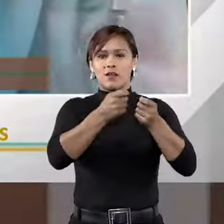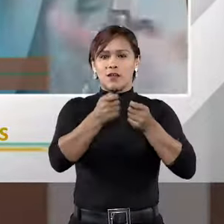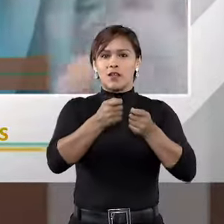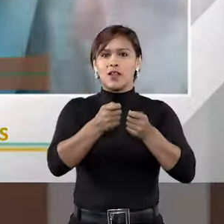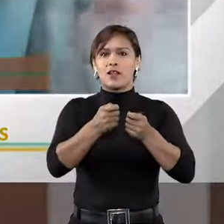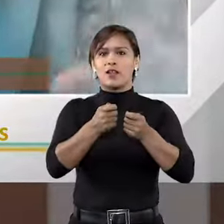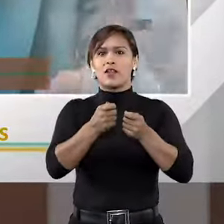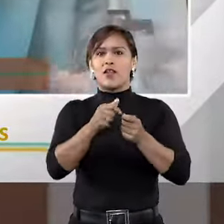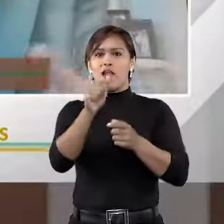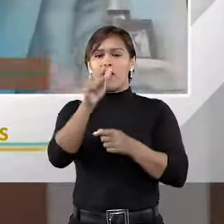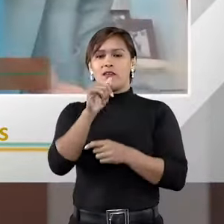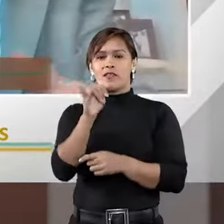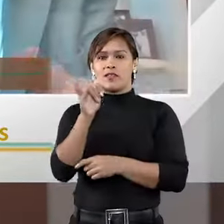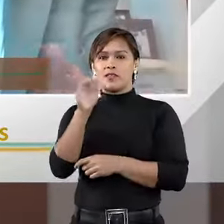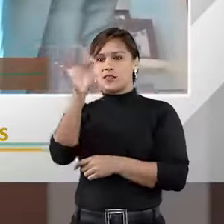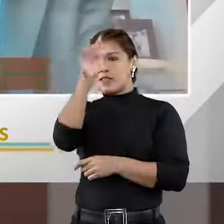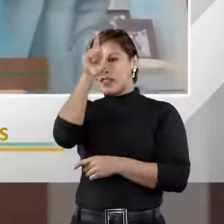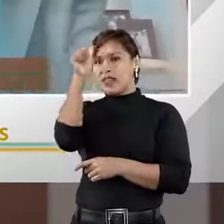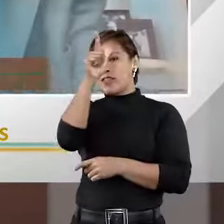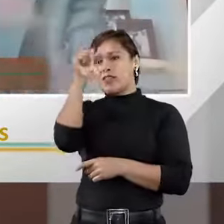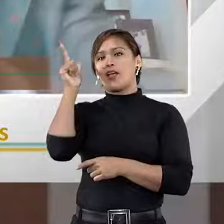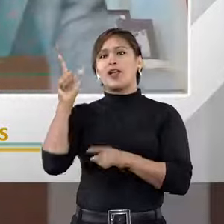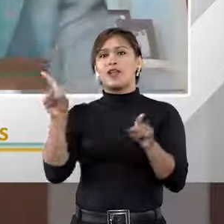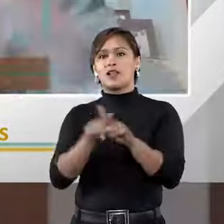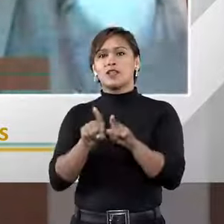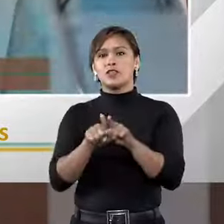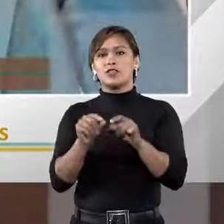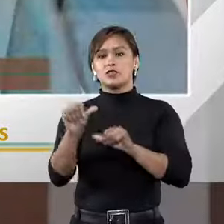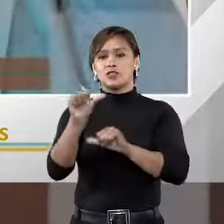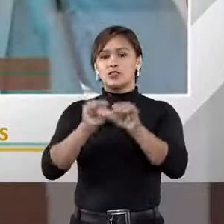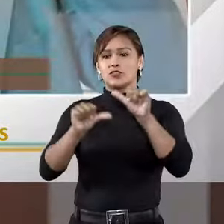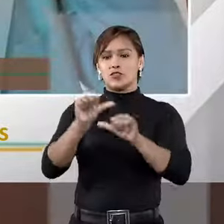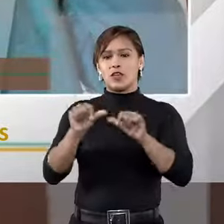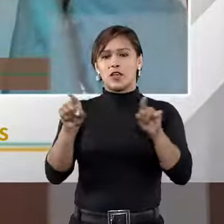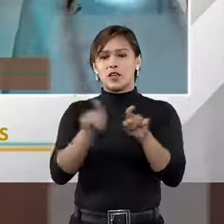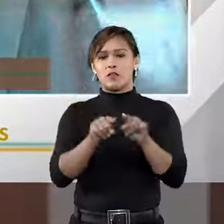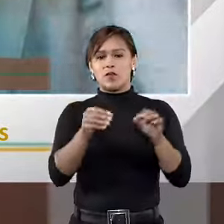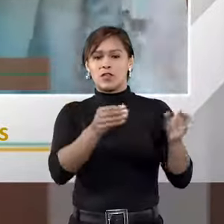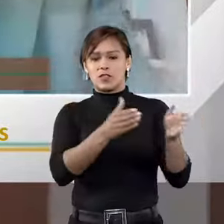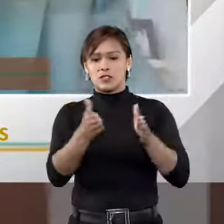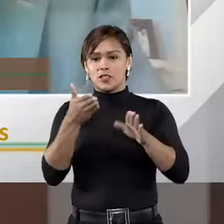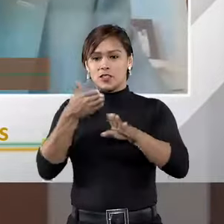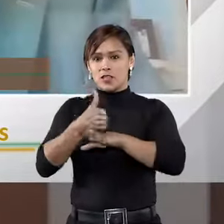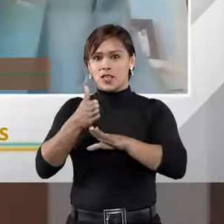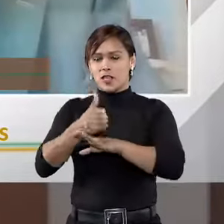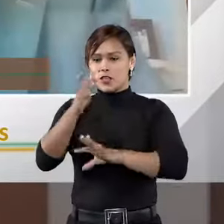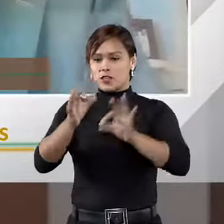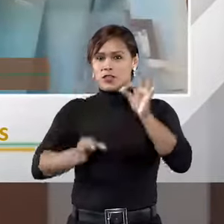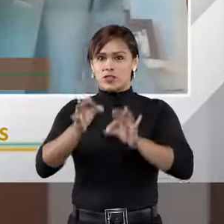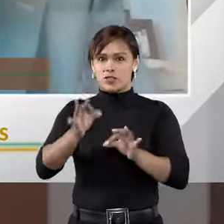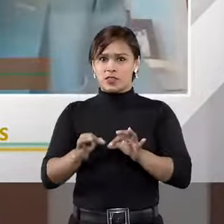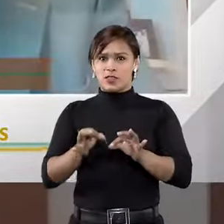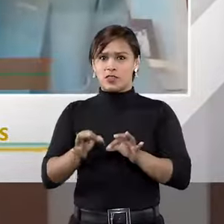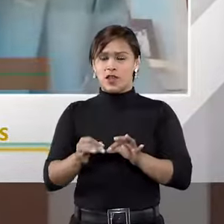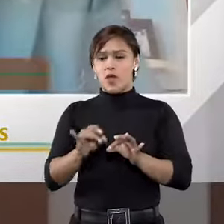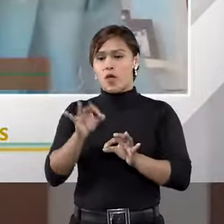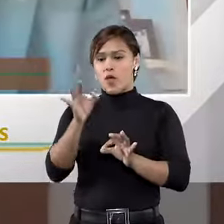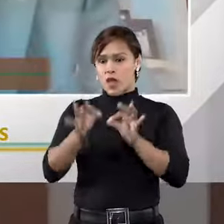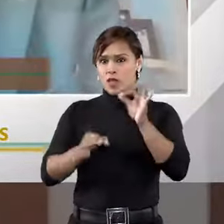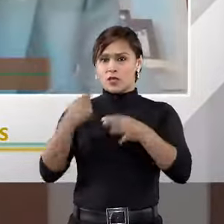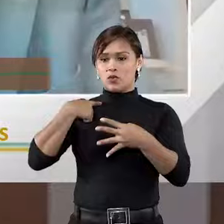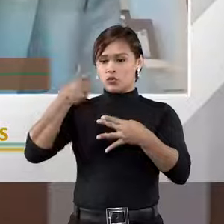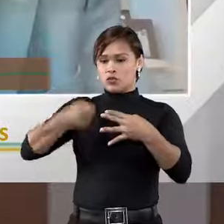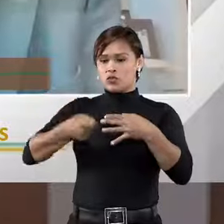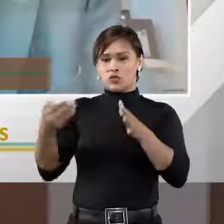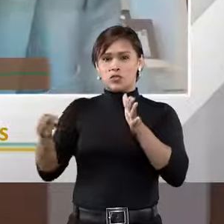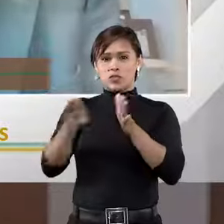Itália, a tradução exata não seria essa, mas é uma arbitragem de deslocamento. As partes já estão dentro de uma ação judicial e o juiz chega no